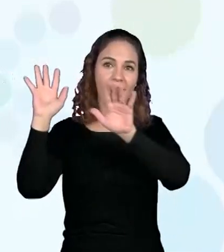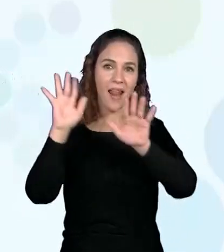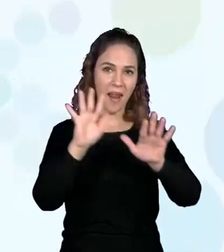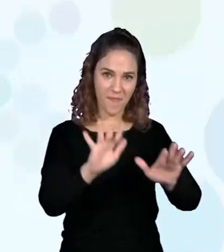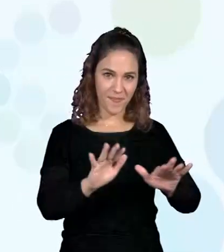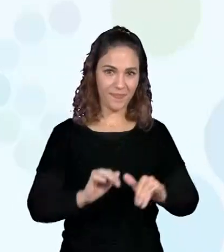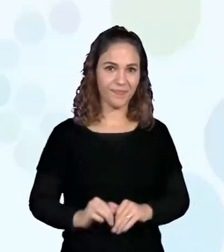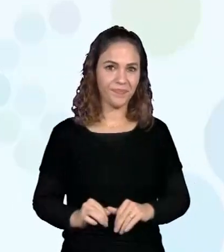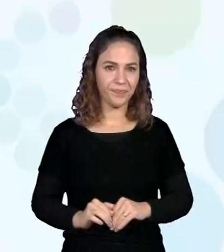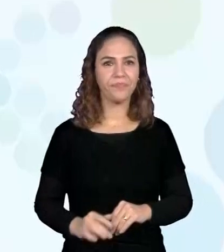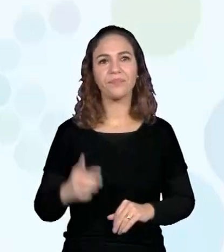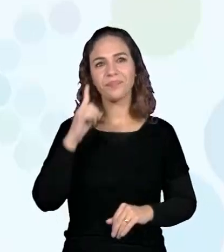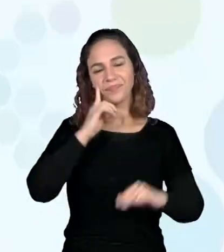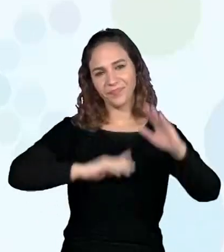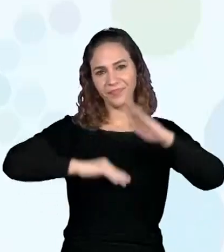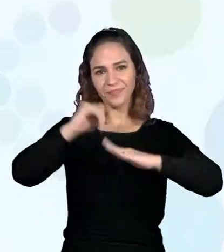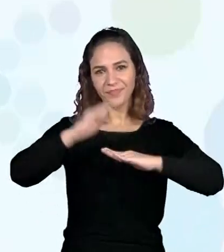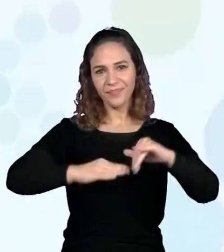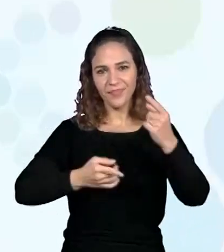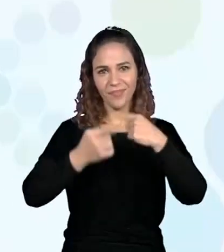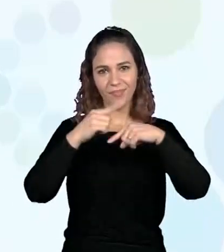aí, professores, a habilidade do dia.